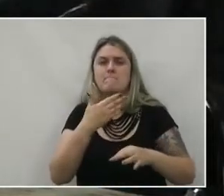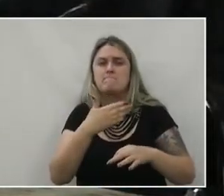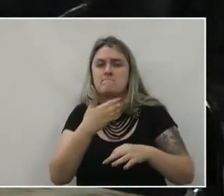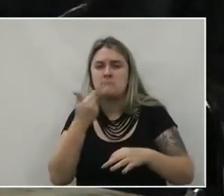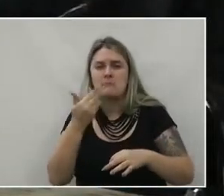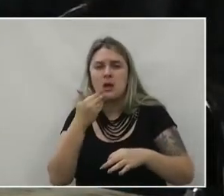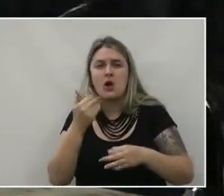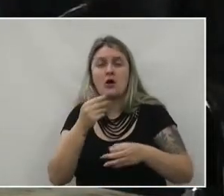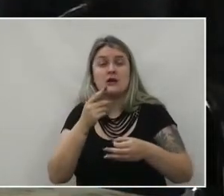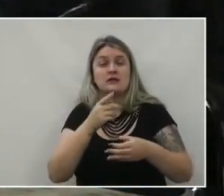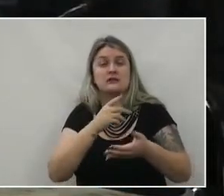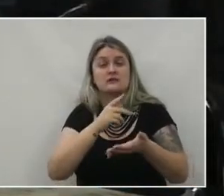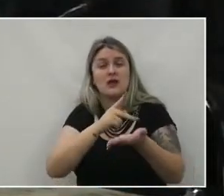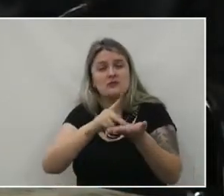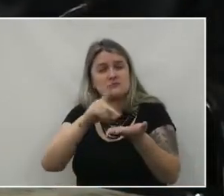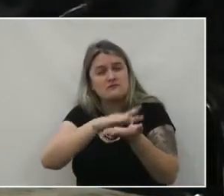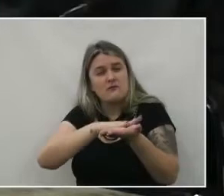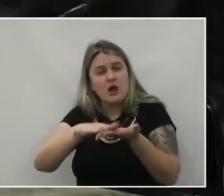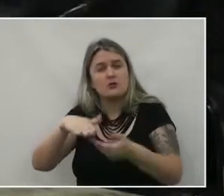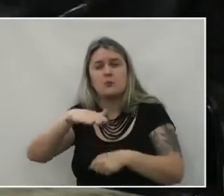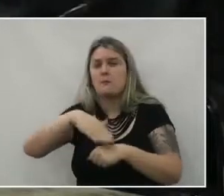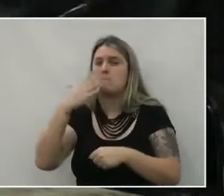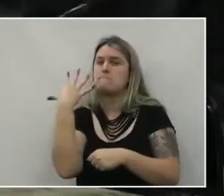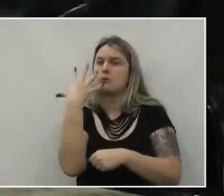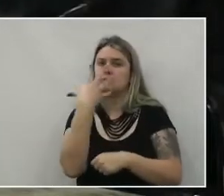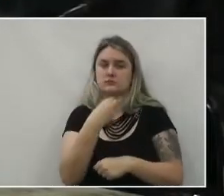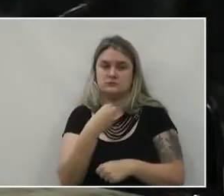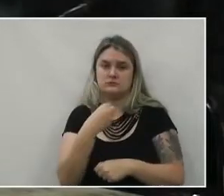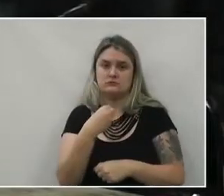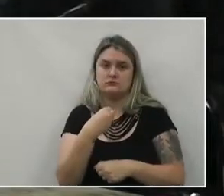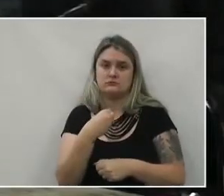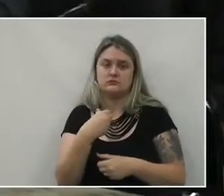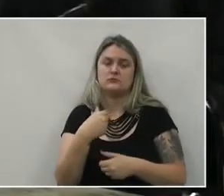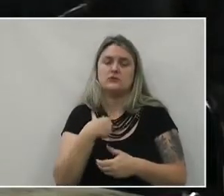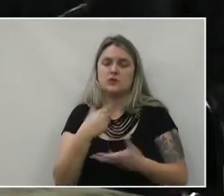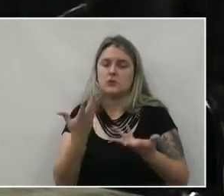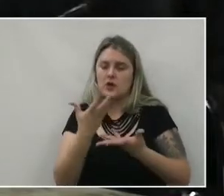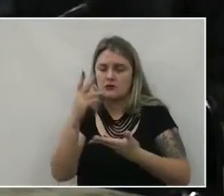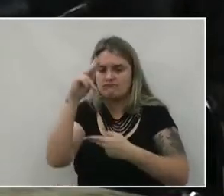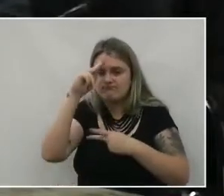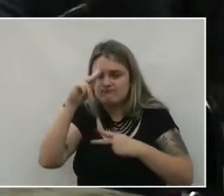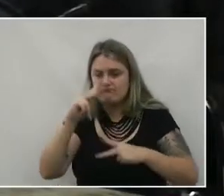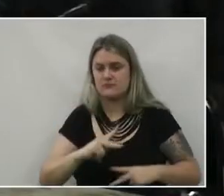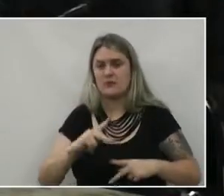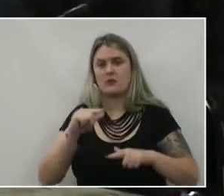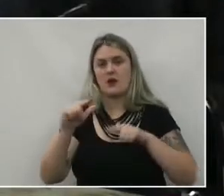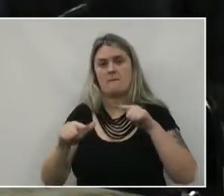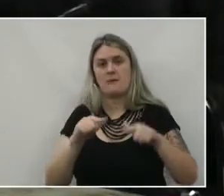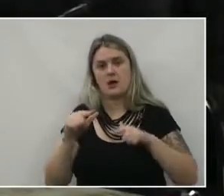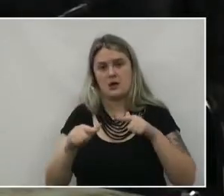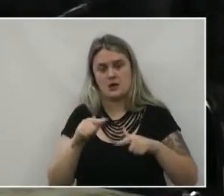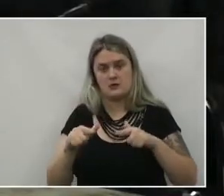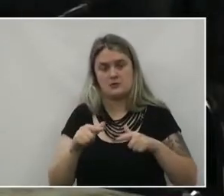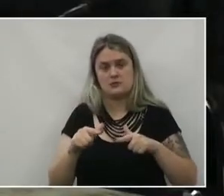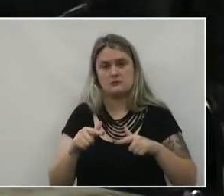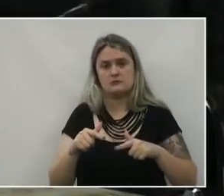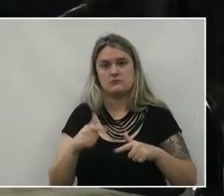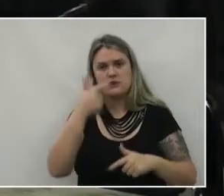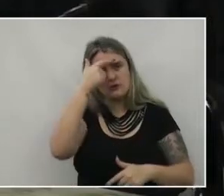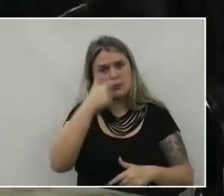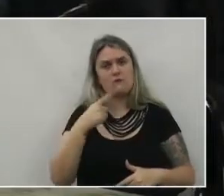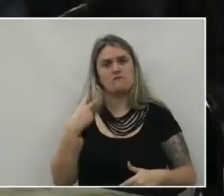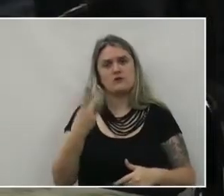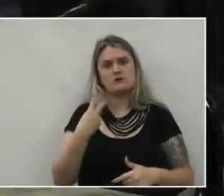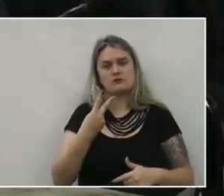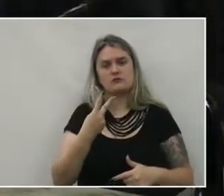E vai ficar Muito mais bonito Ainda quando estiver pronto Então Aqui o nosso reconhecimento Como legislador Por esse